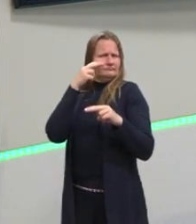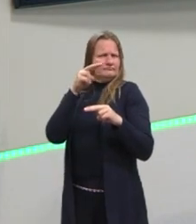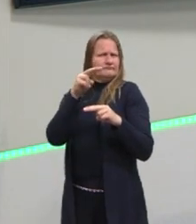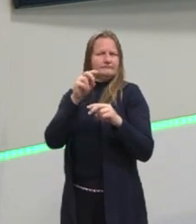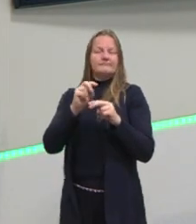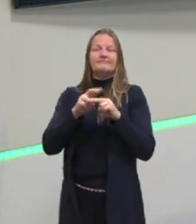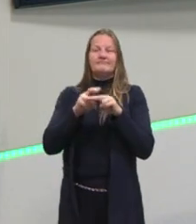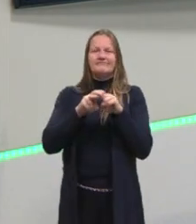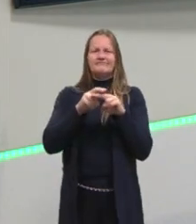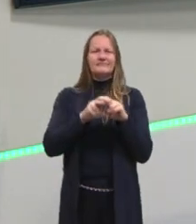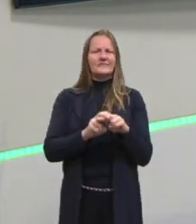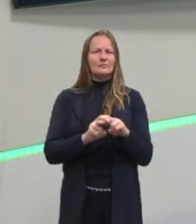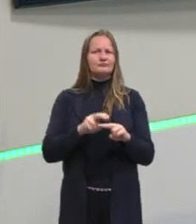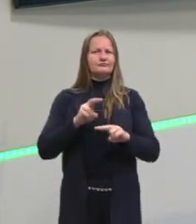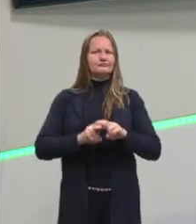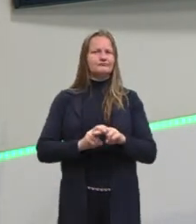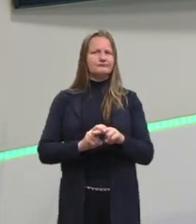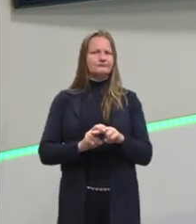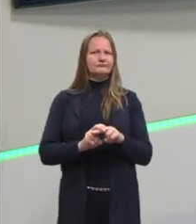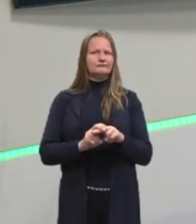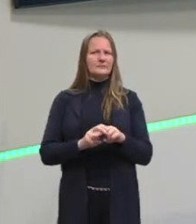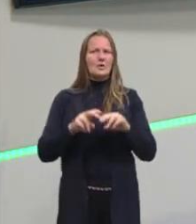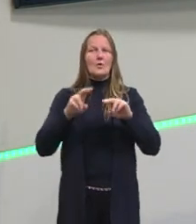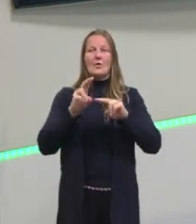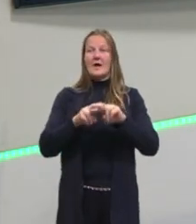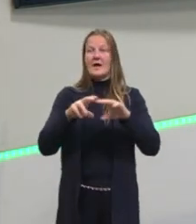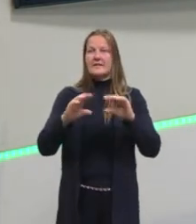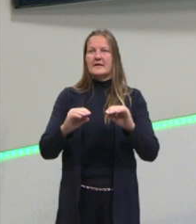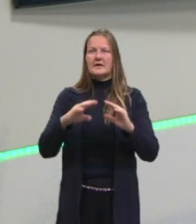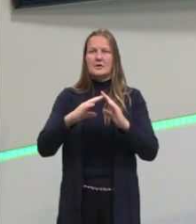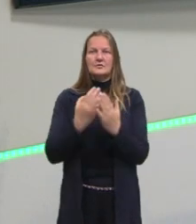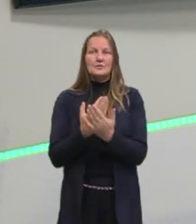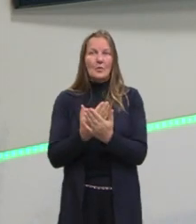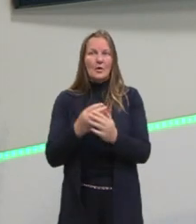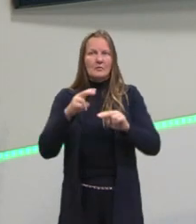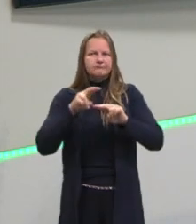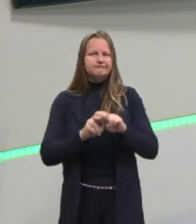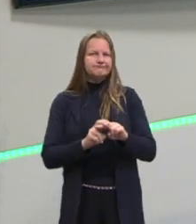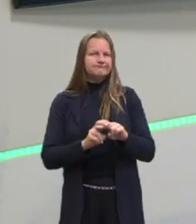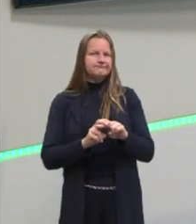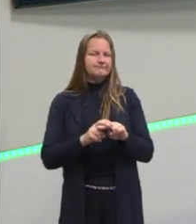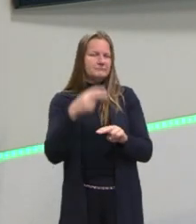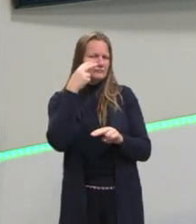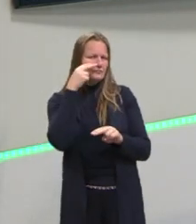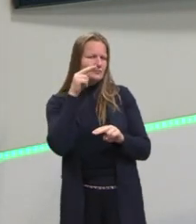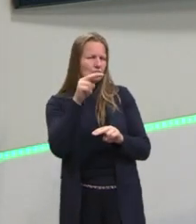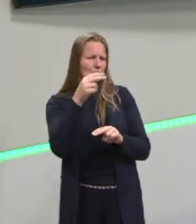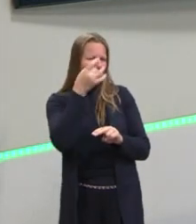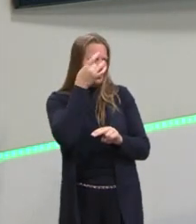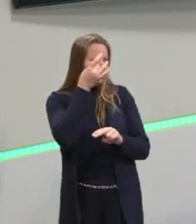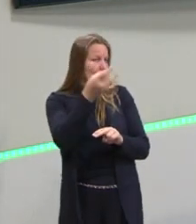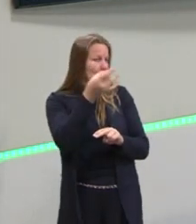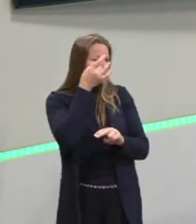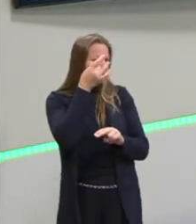algo, ela está sentada em uma cadeira de escola, e essa